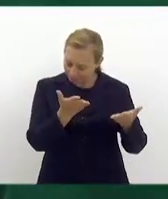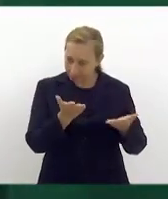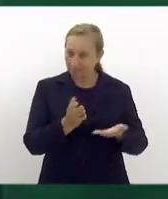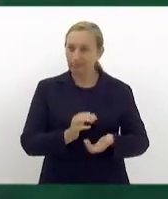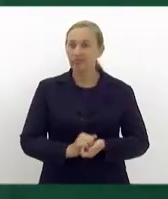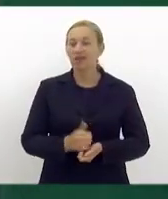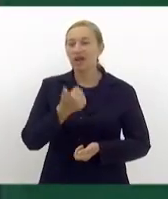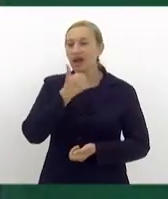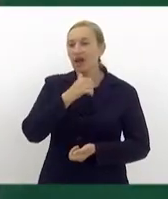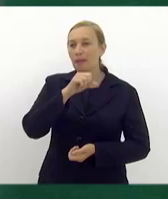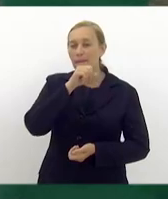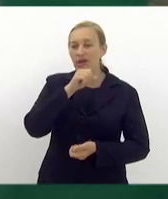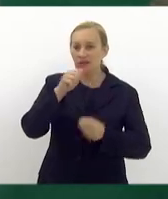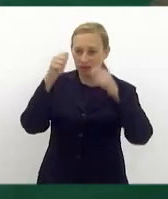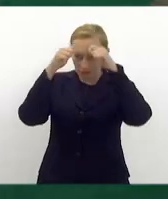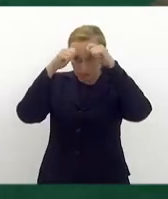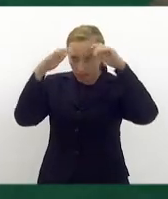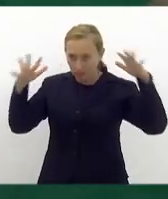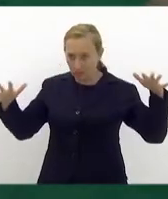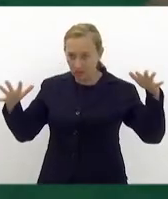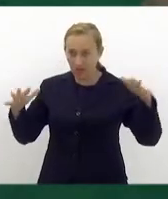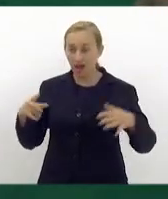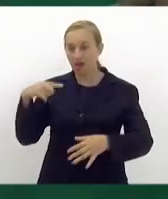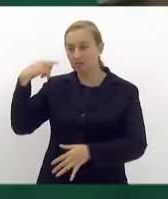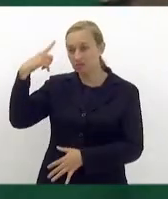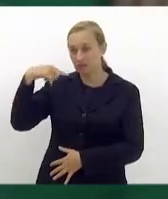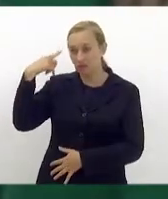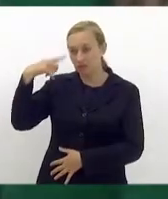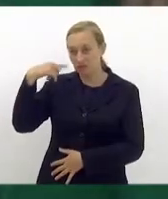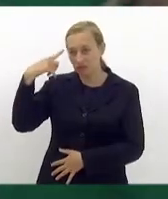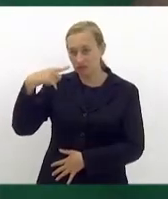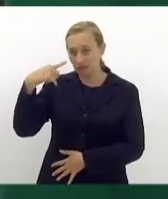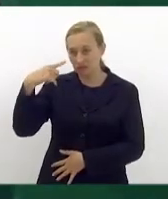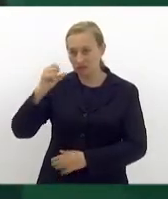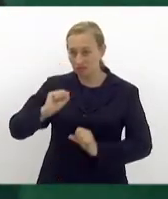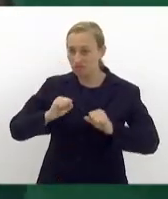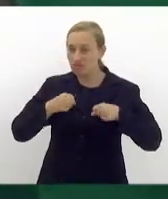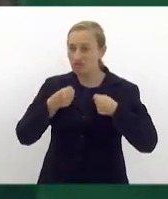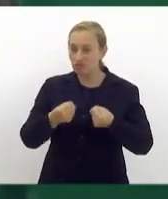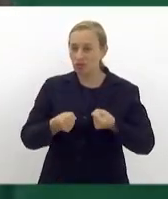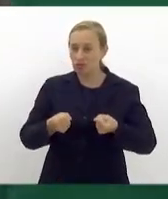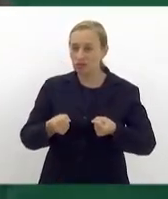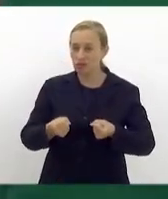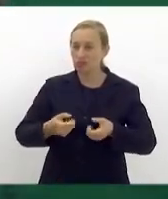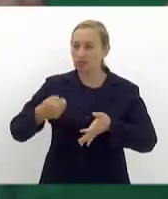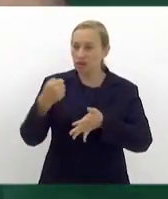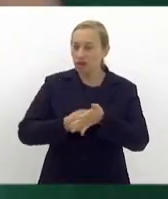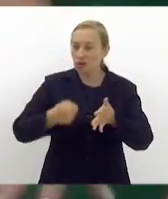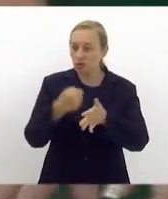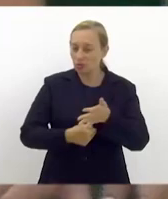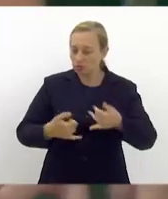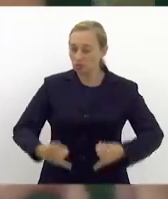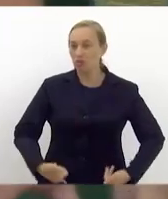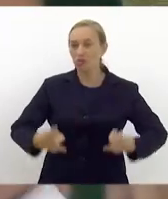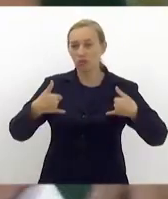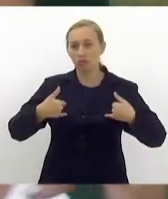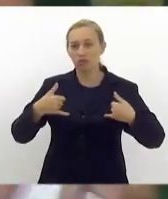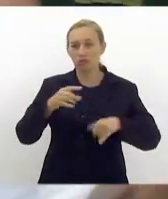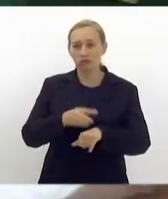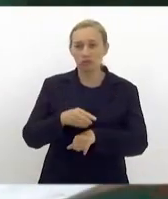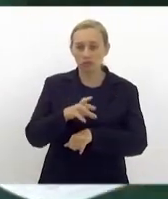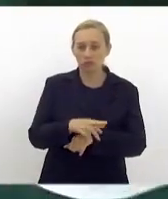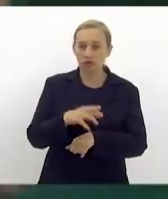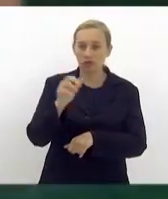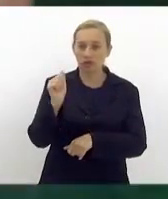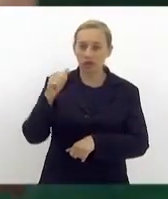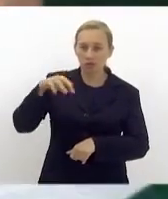Ela é mãe de autista, advogada e dedicada à causa. Nos honra muito, doutora Antônia, a sua